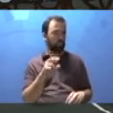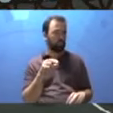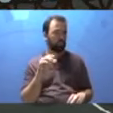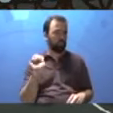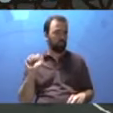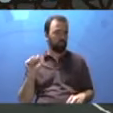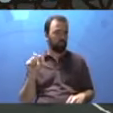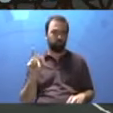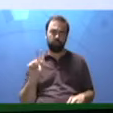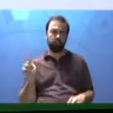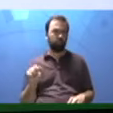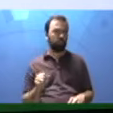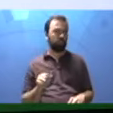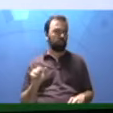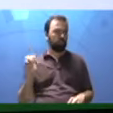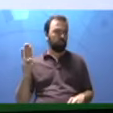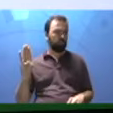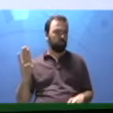Não.